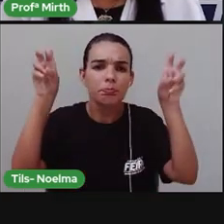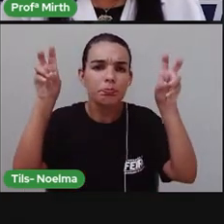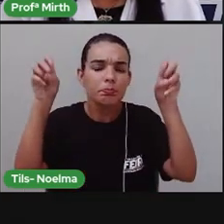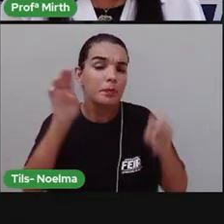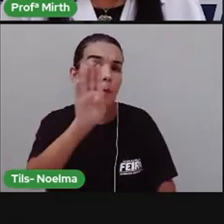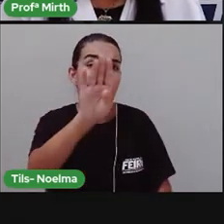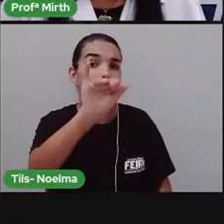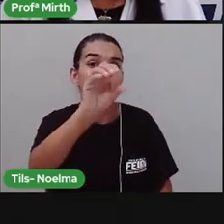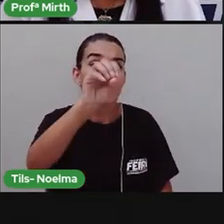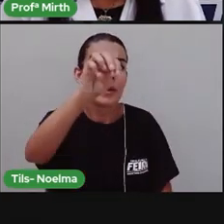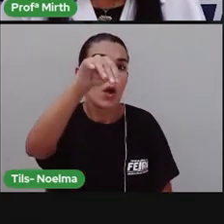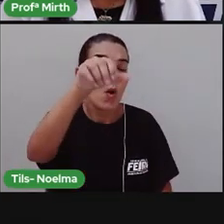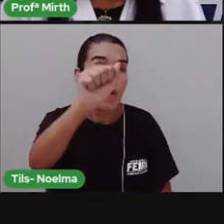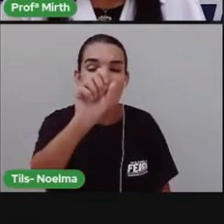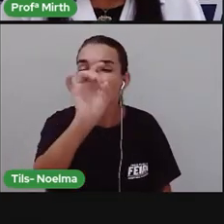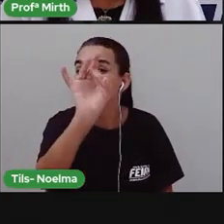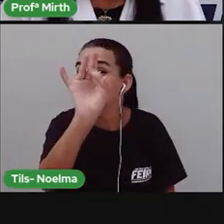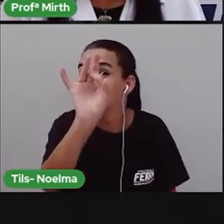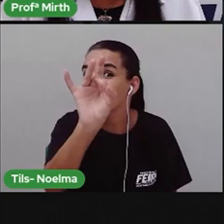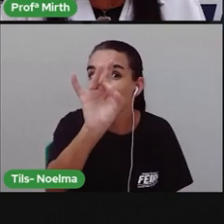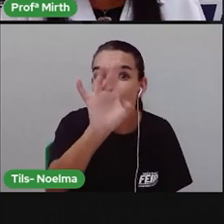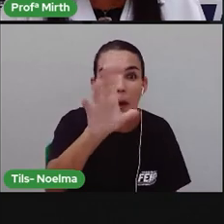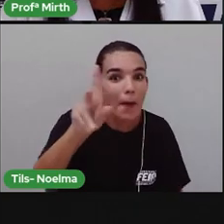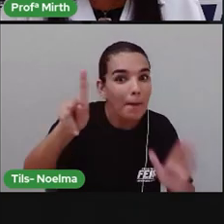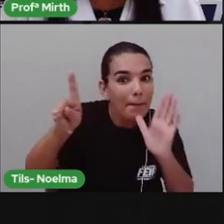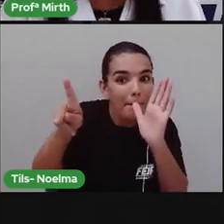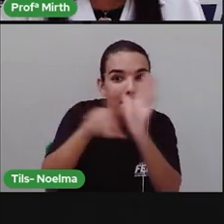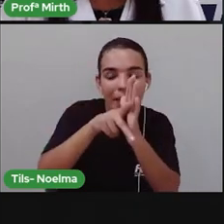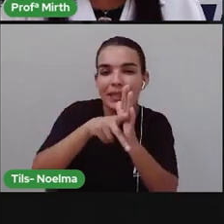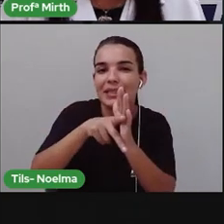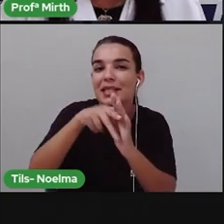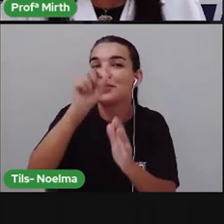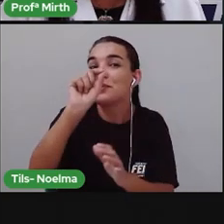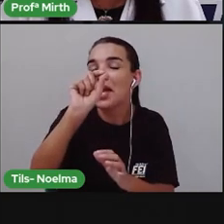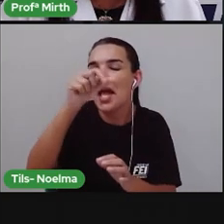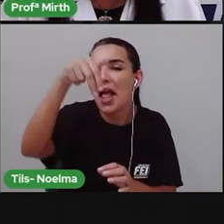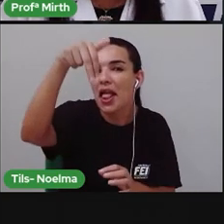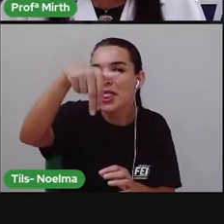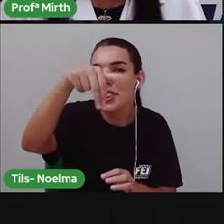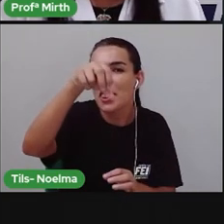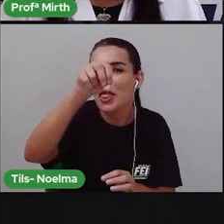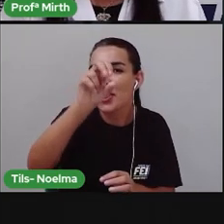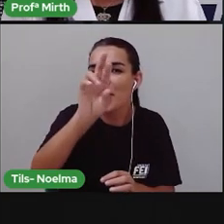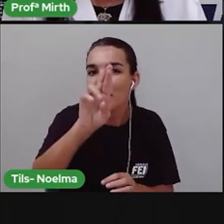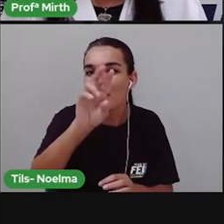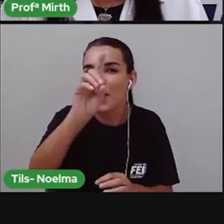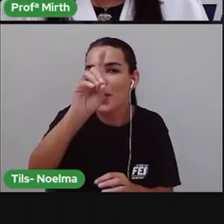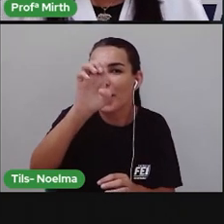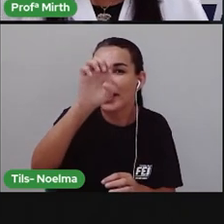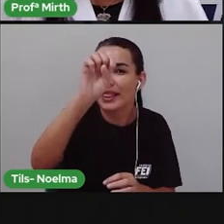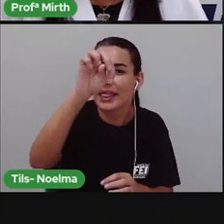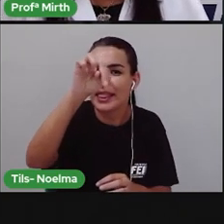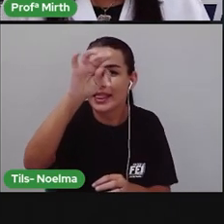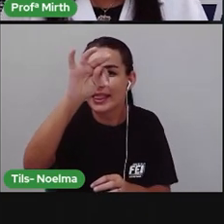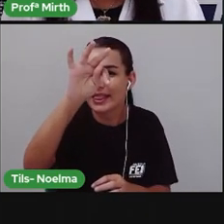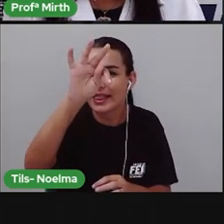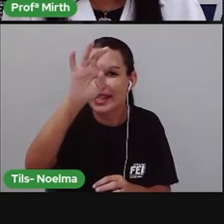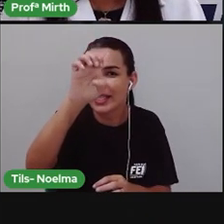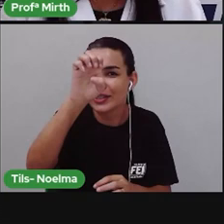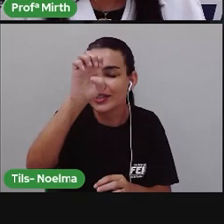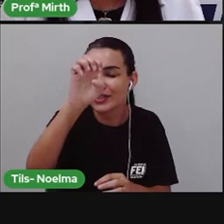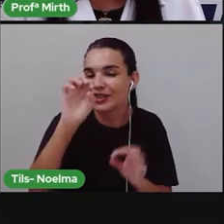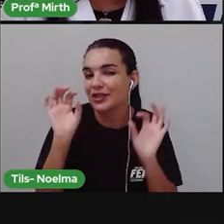bioma Quase que exclusivamente nordestino É o único